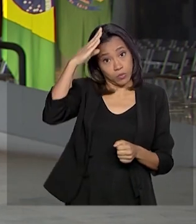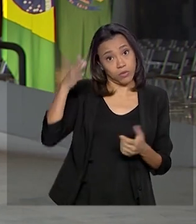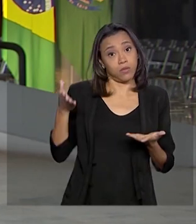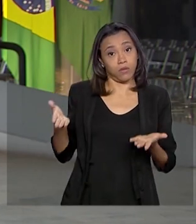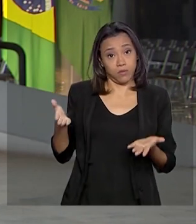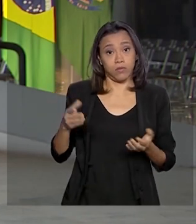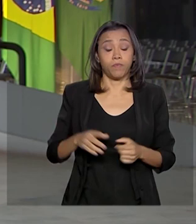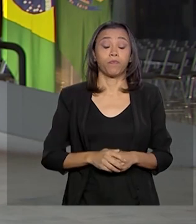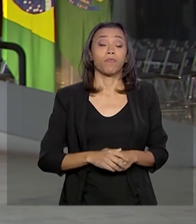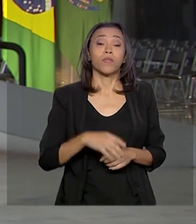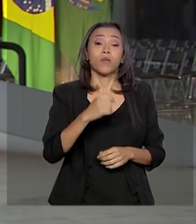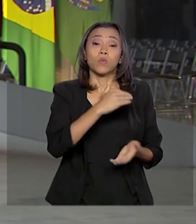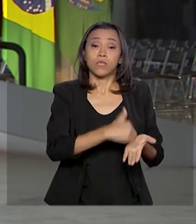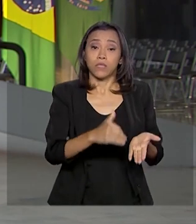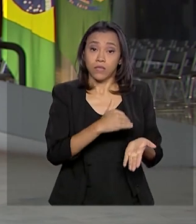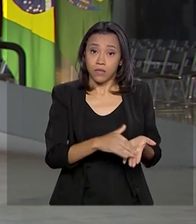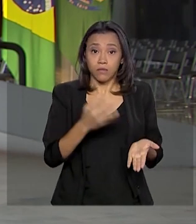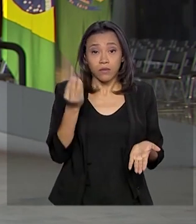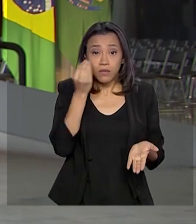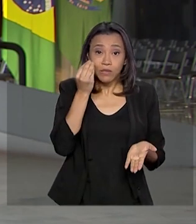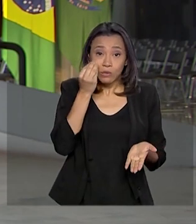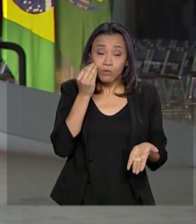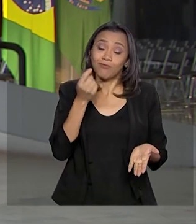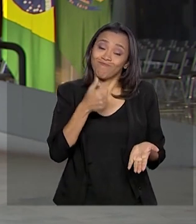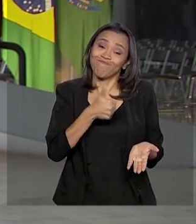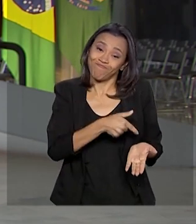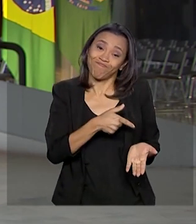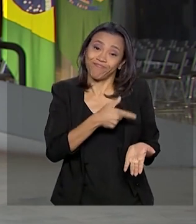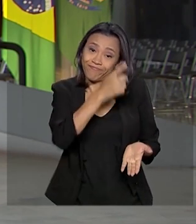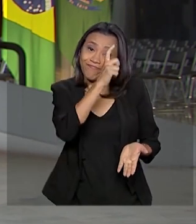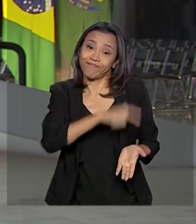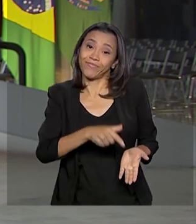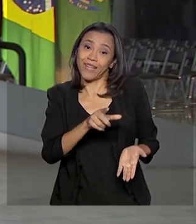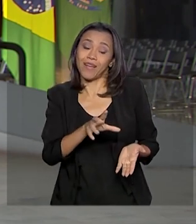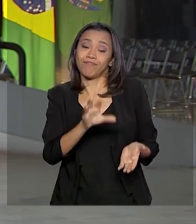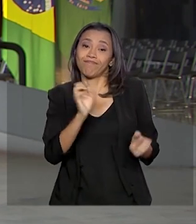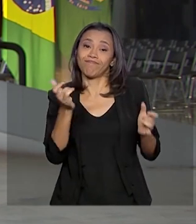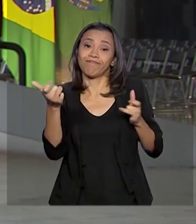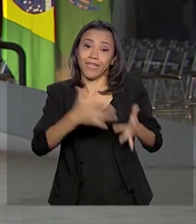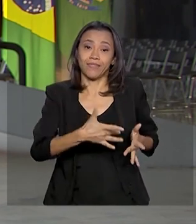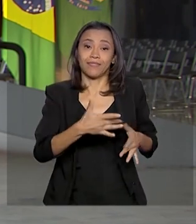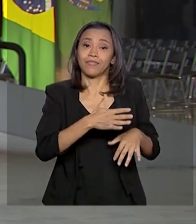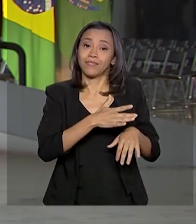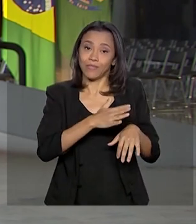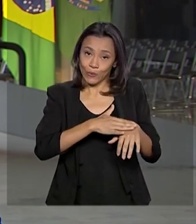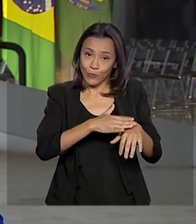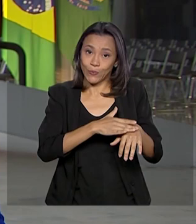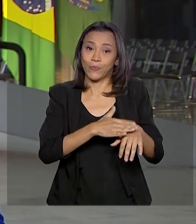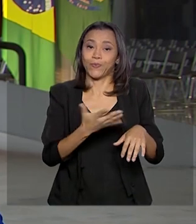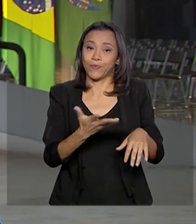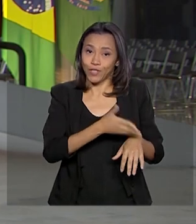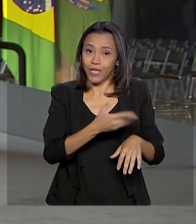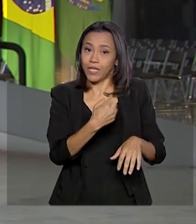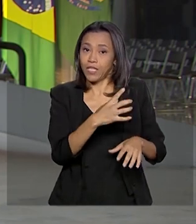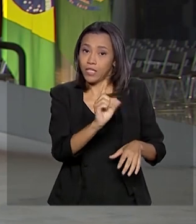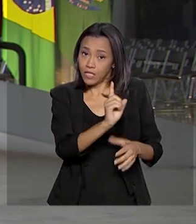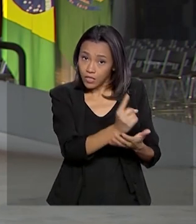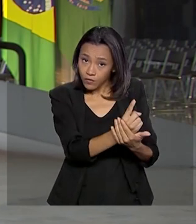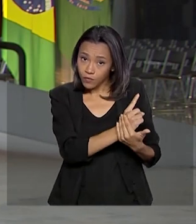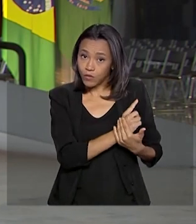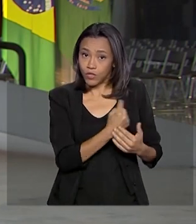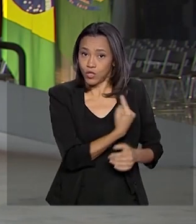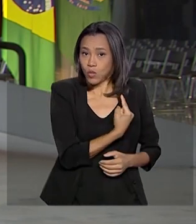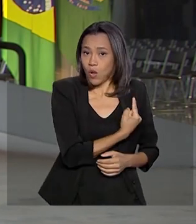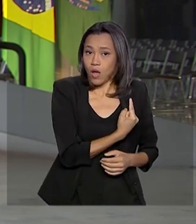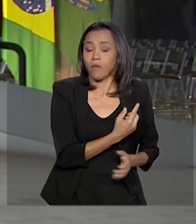da República, Fábio Van Garden, testou positivo para o novo coronavírus e está em isolamento. Foi criado um grupo de